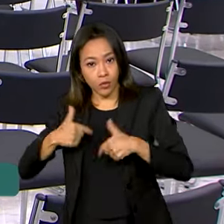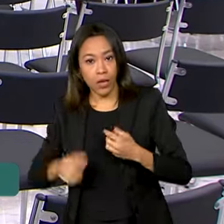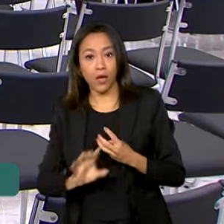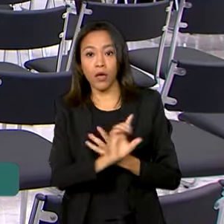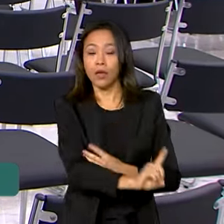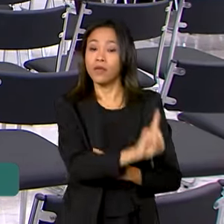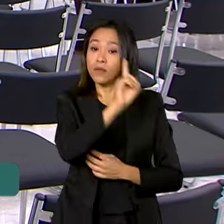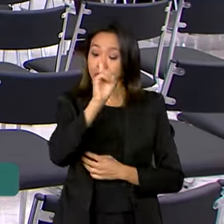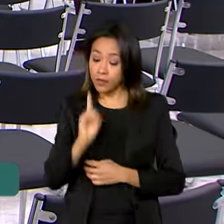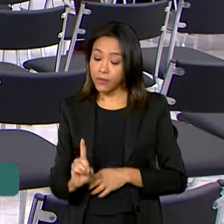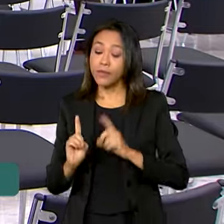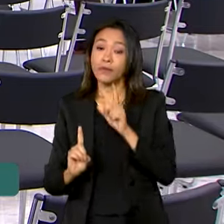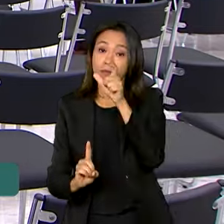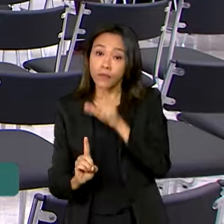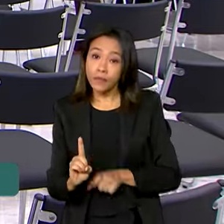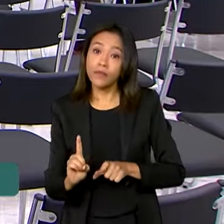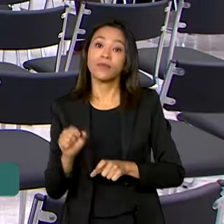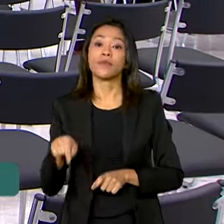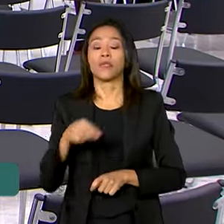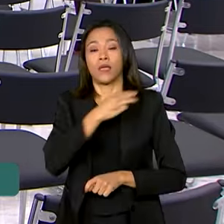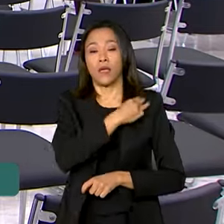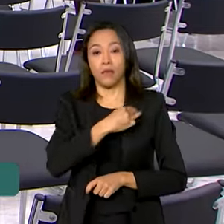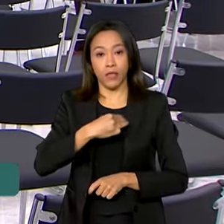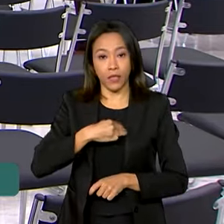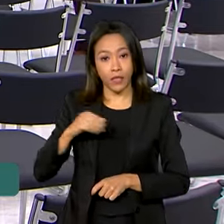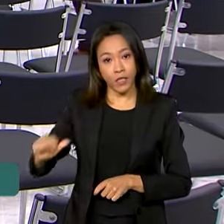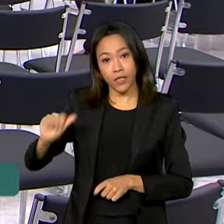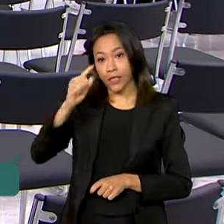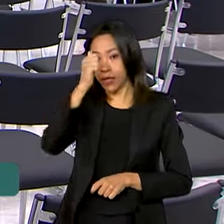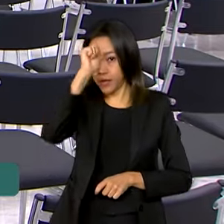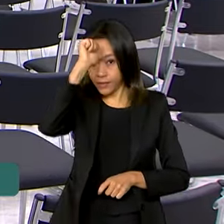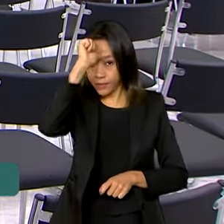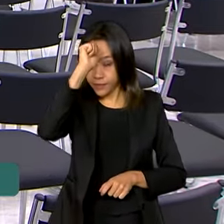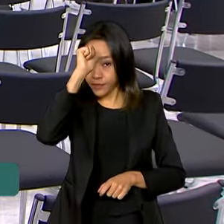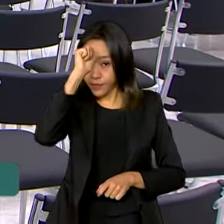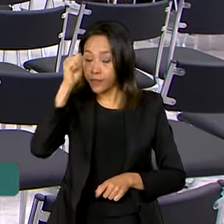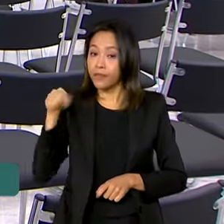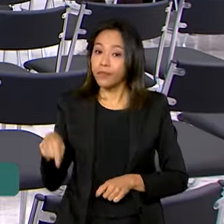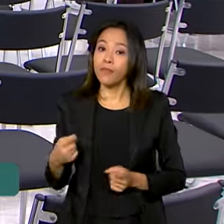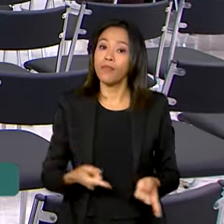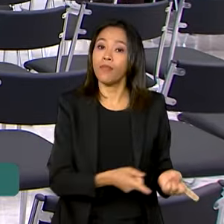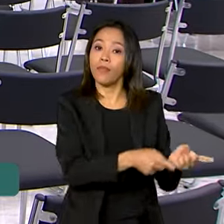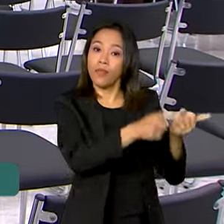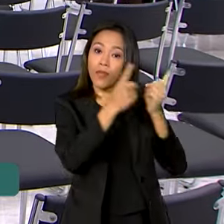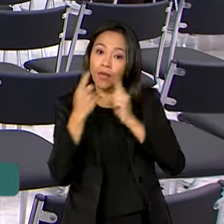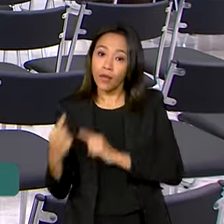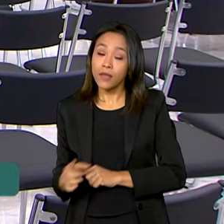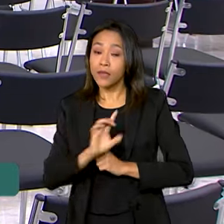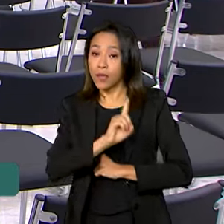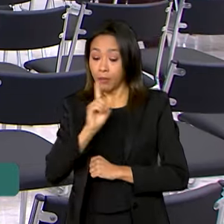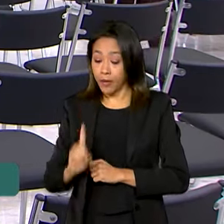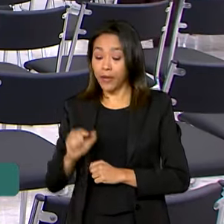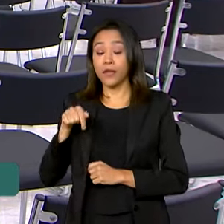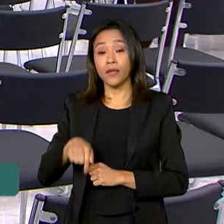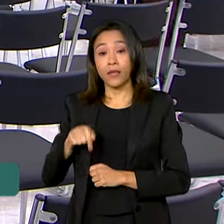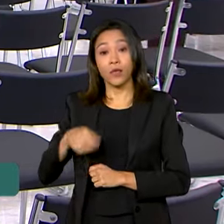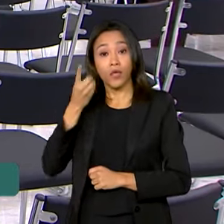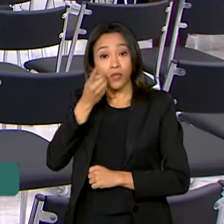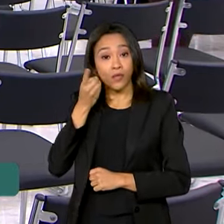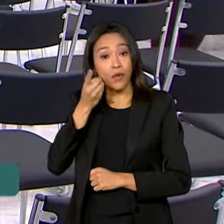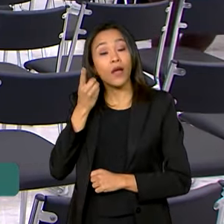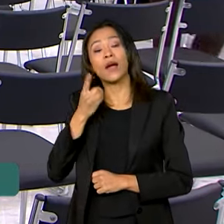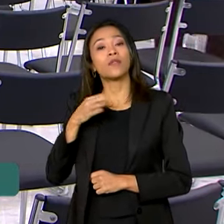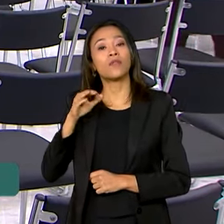Gestão e da Inovação em Serviços Públicos, Esther Dweck, o advogado-geral da União, Jorge Messias, e também o